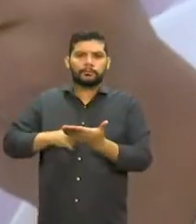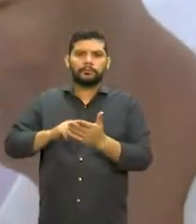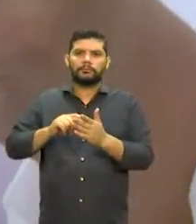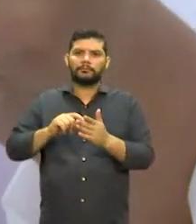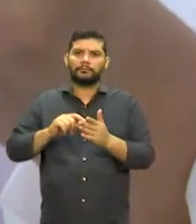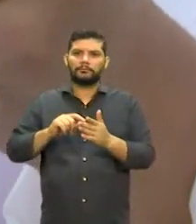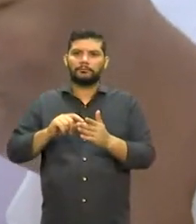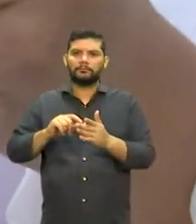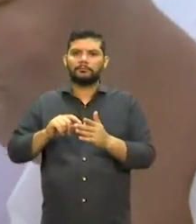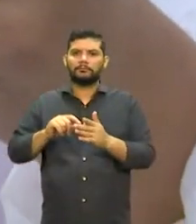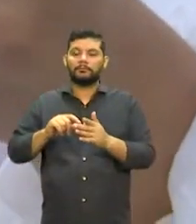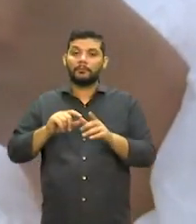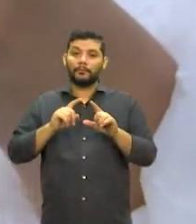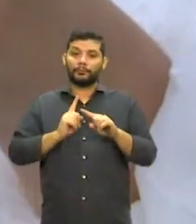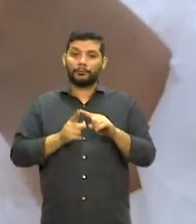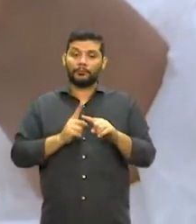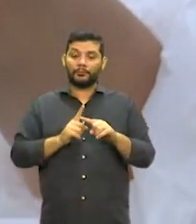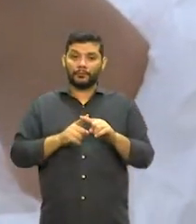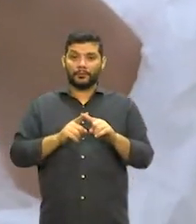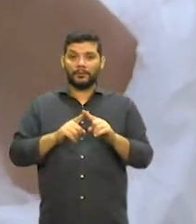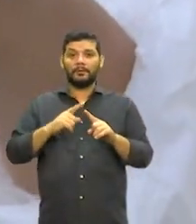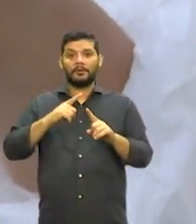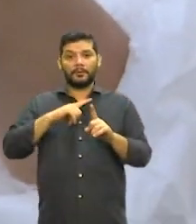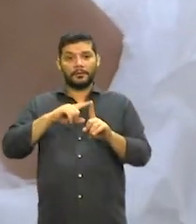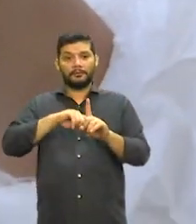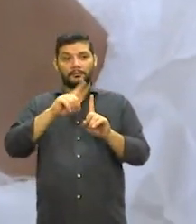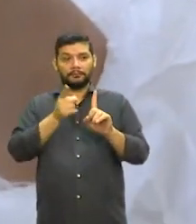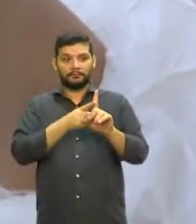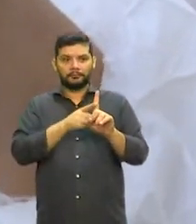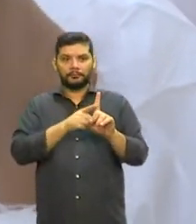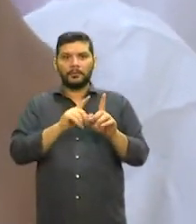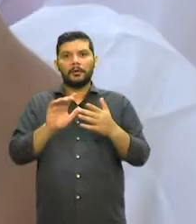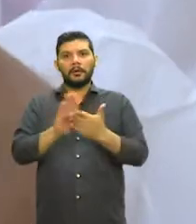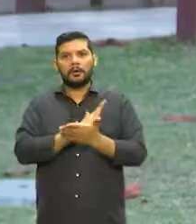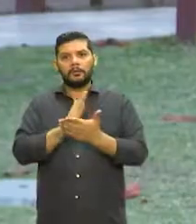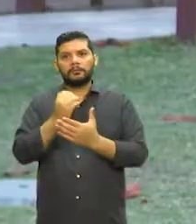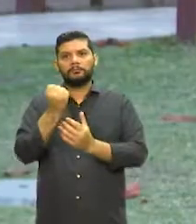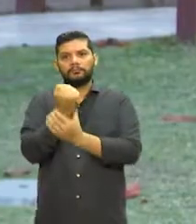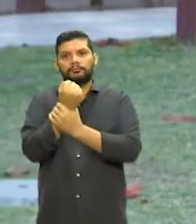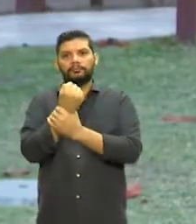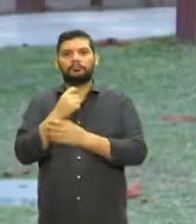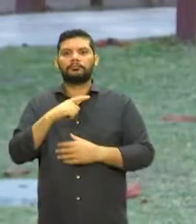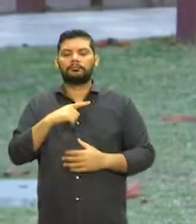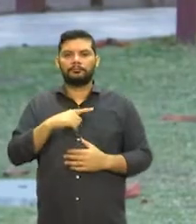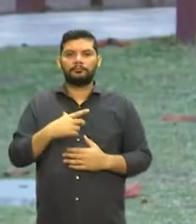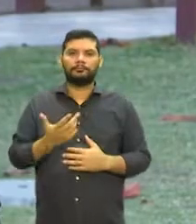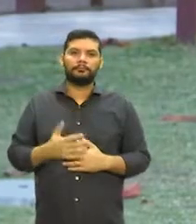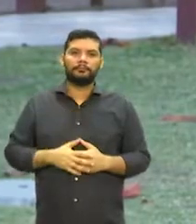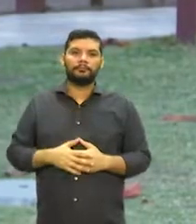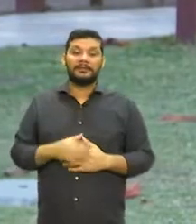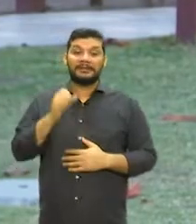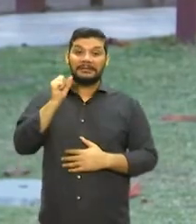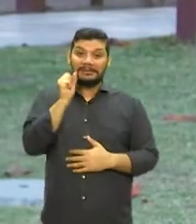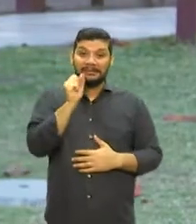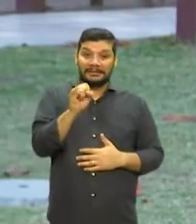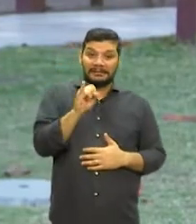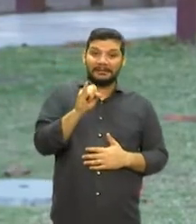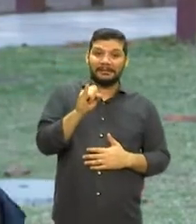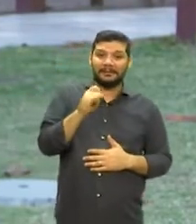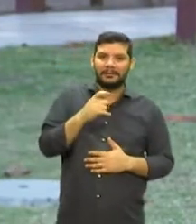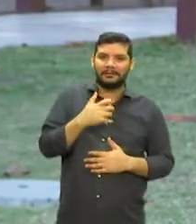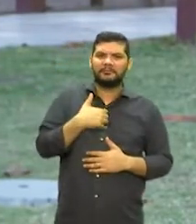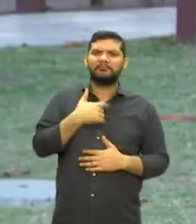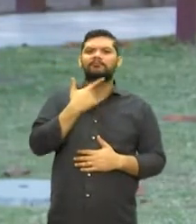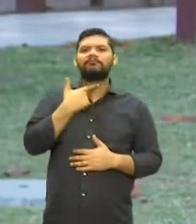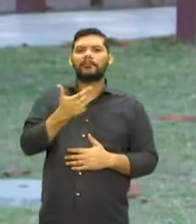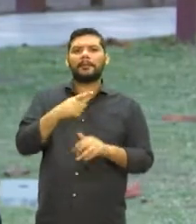porque alguns imunizantes necessitam de um período para garantir a eficácia. Se ela pretende fazer ainda a dose da AstraZeneca,